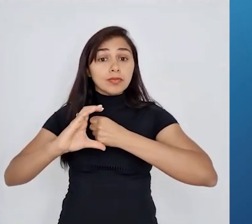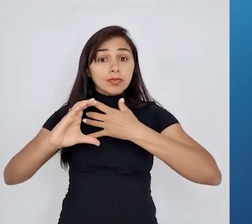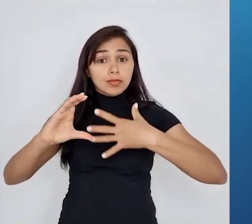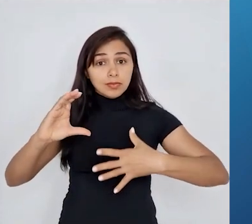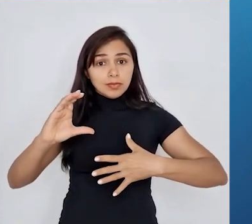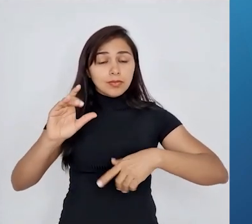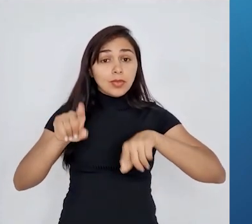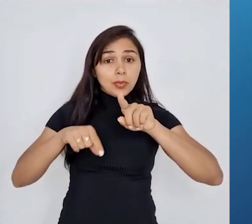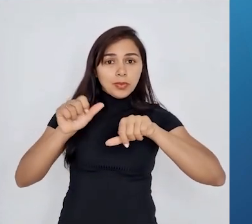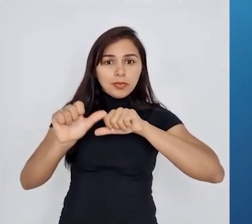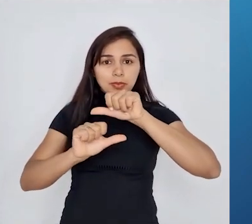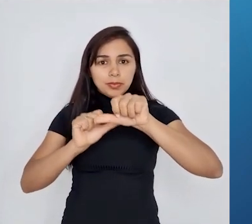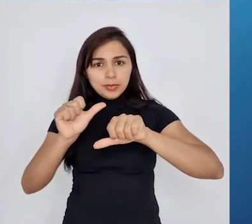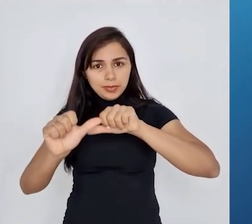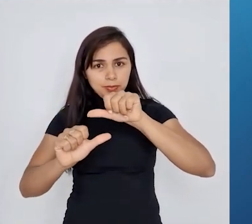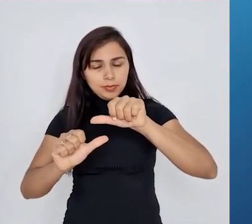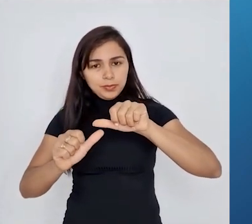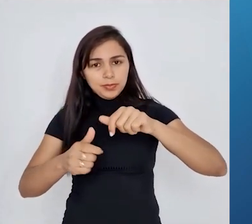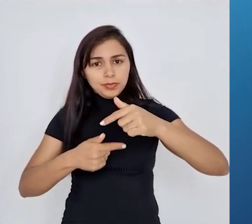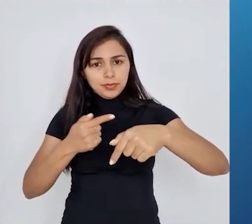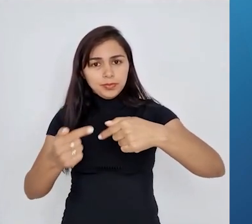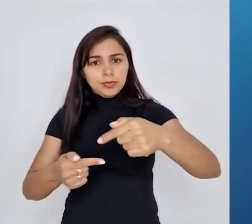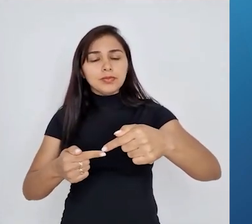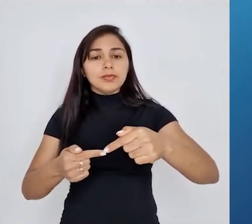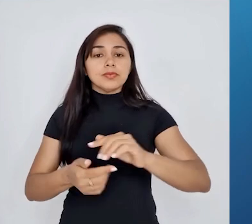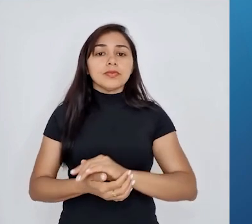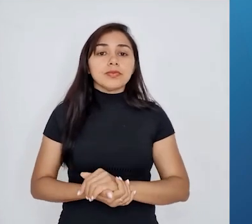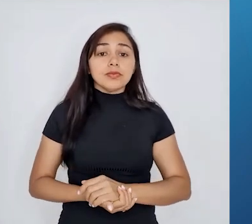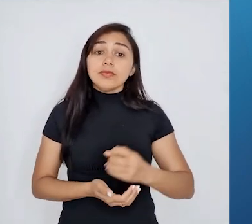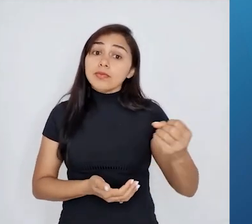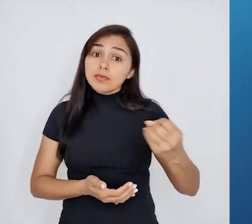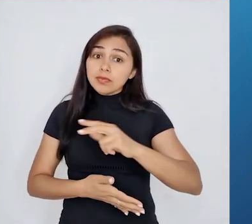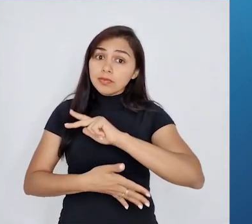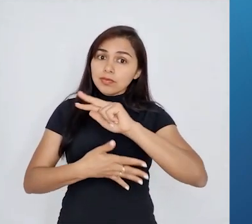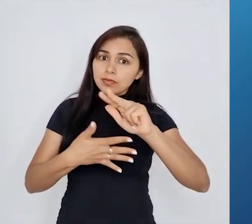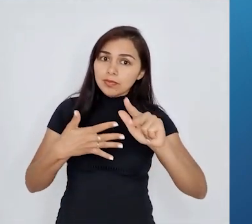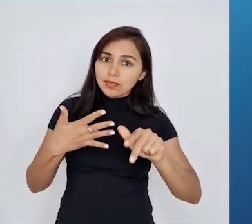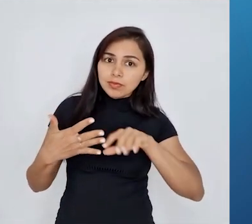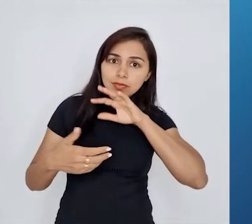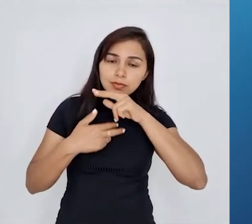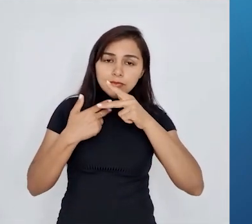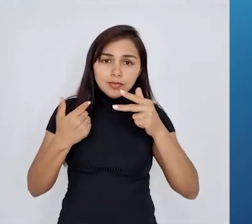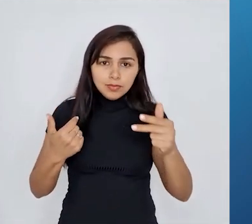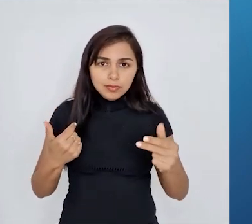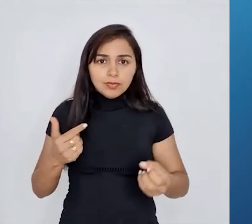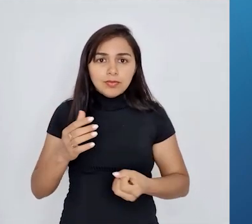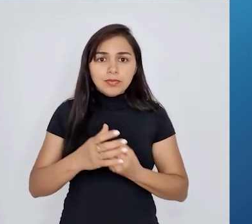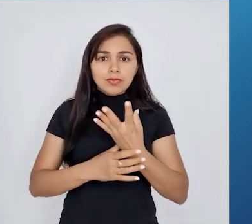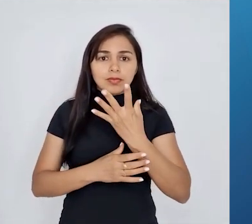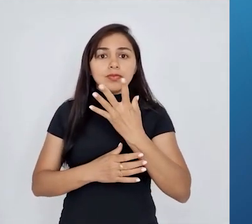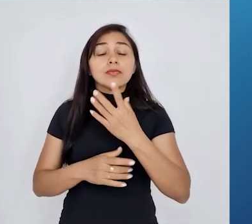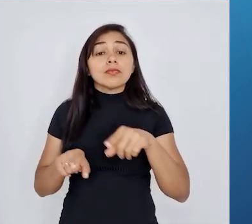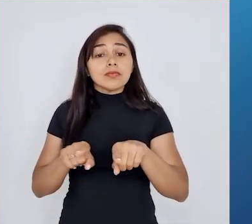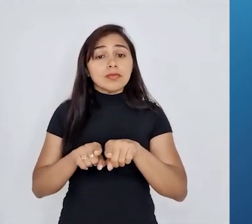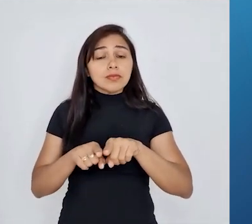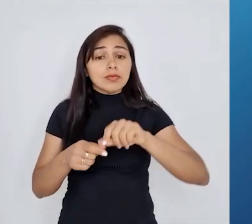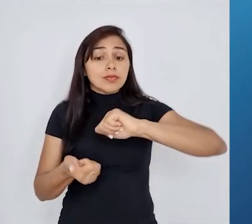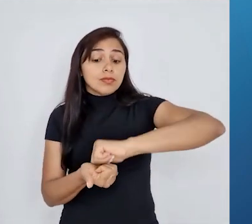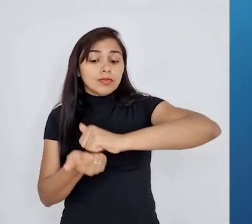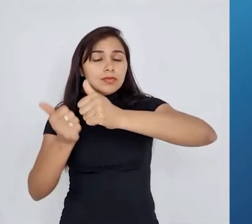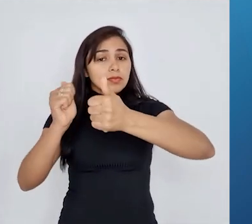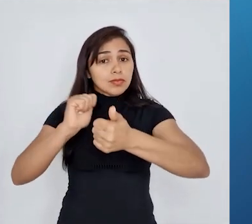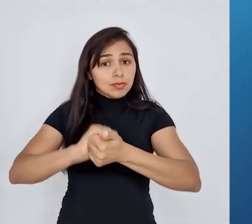eventualmente levando à formação de novas espécies. E a adaptação, ele enfatizou a importância da